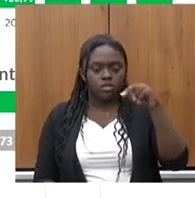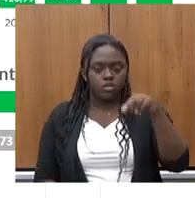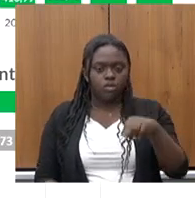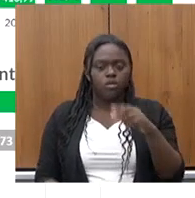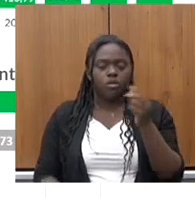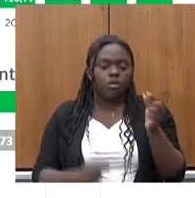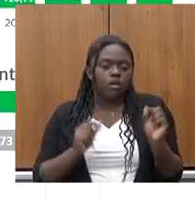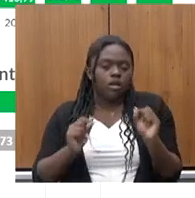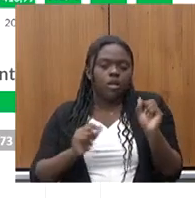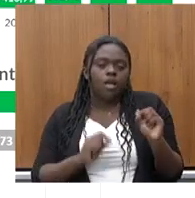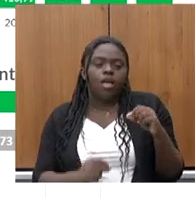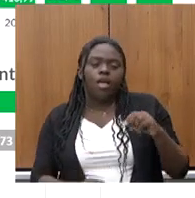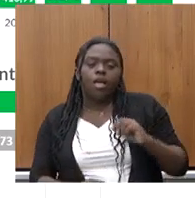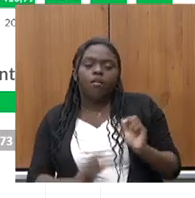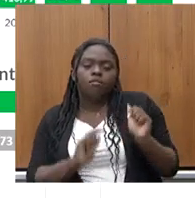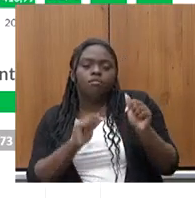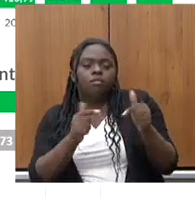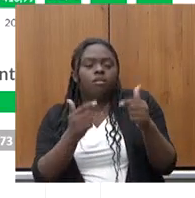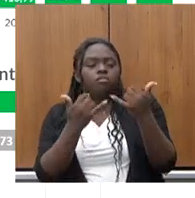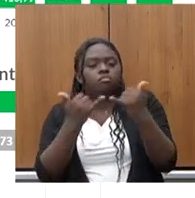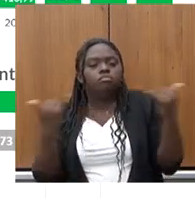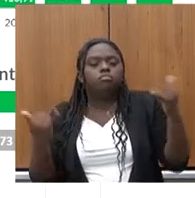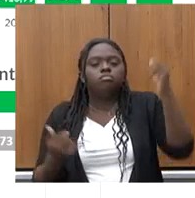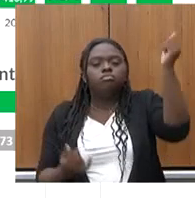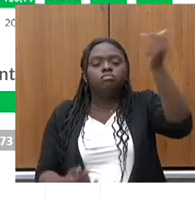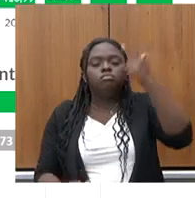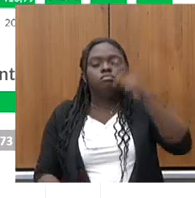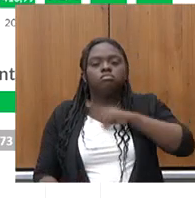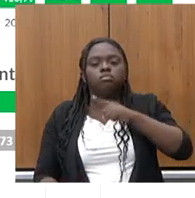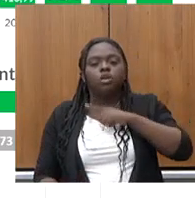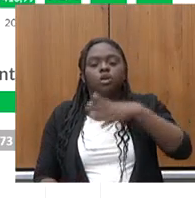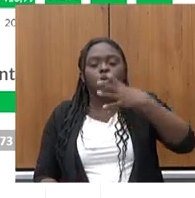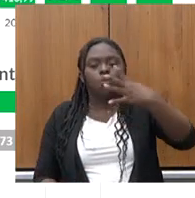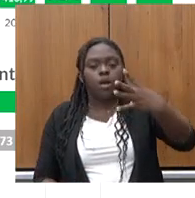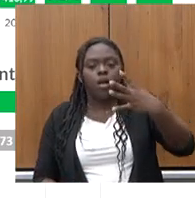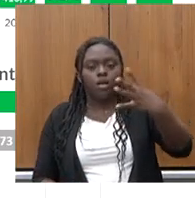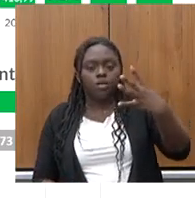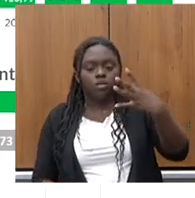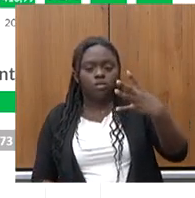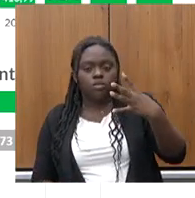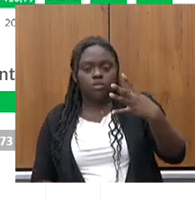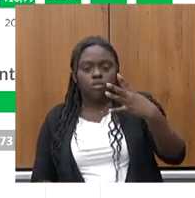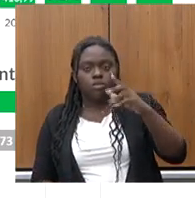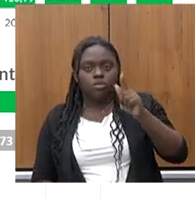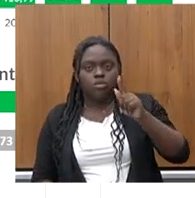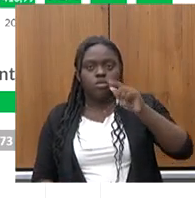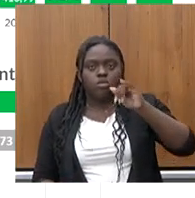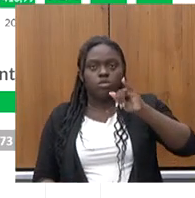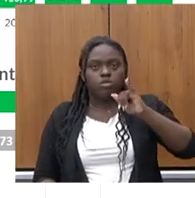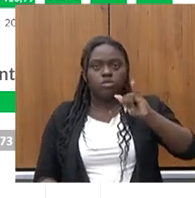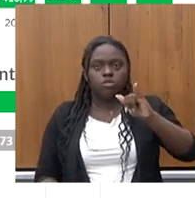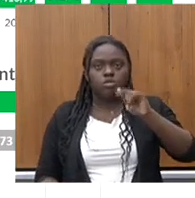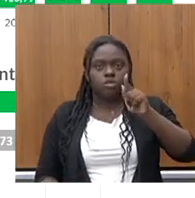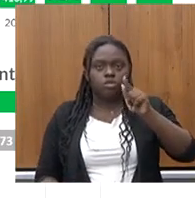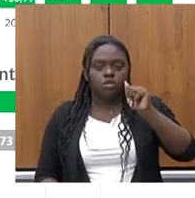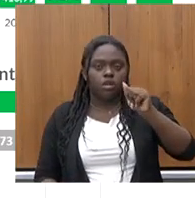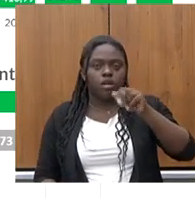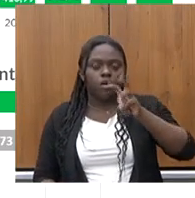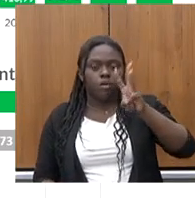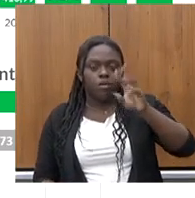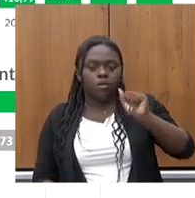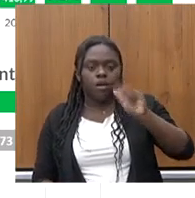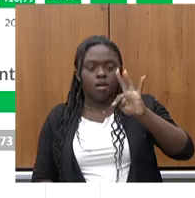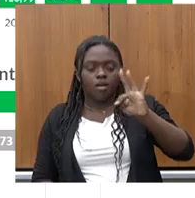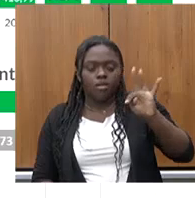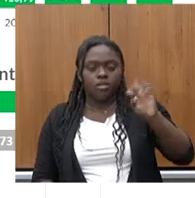energia solar. São praticamente 4 gigawatts, esse número não para de crescer e nem vai